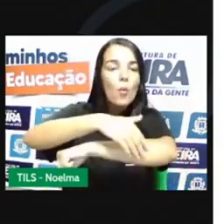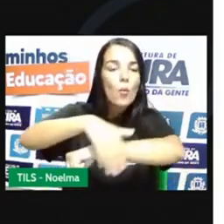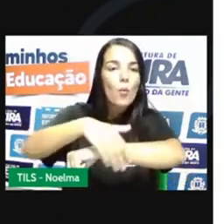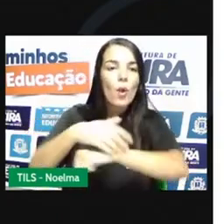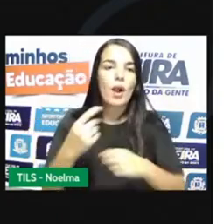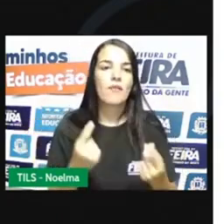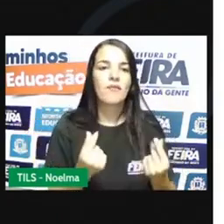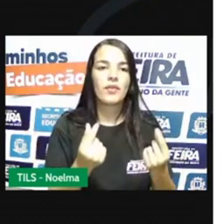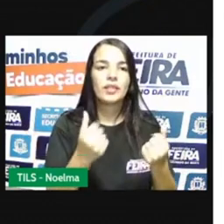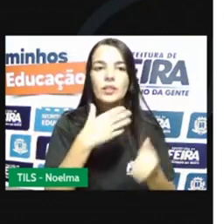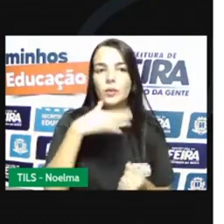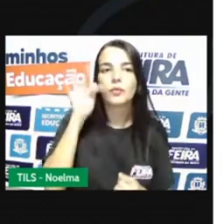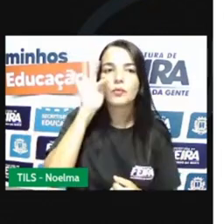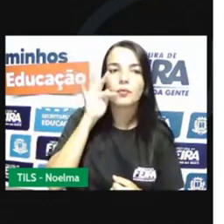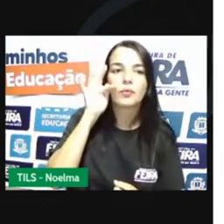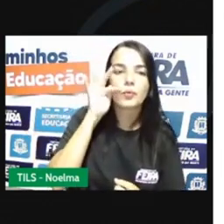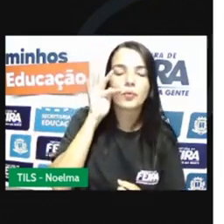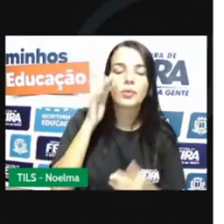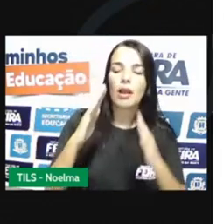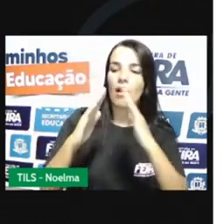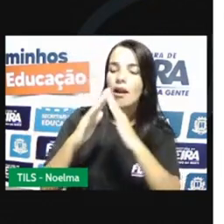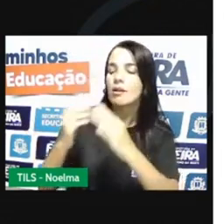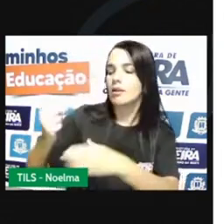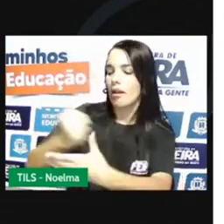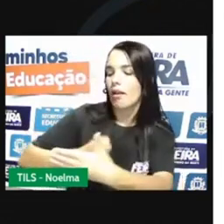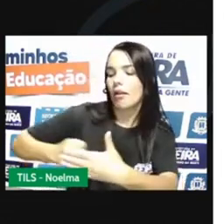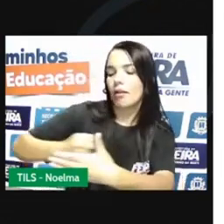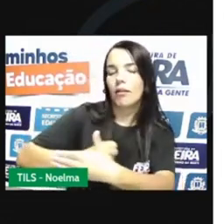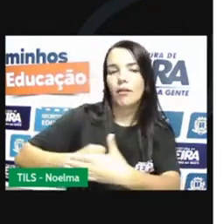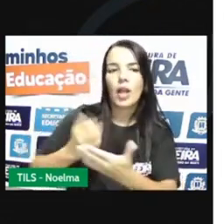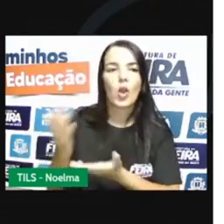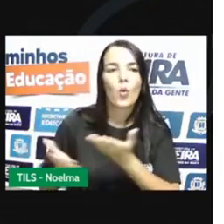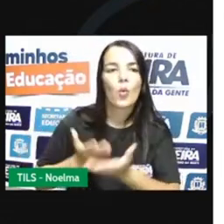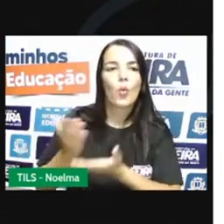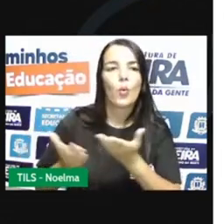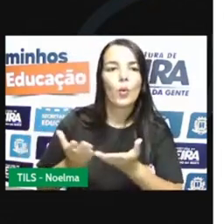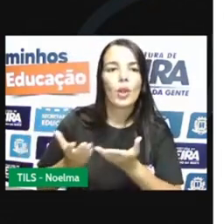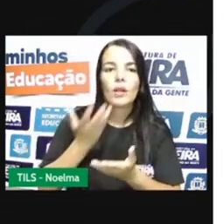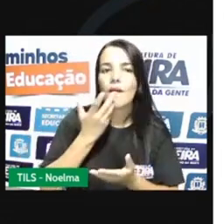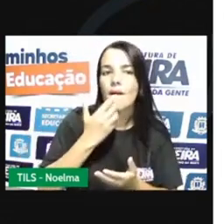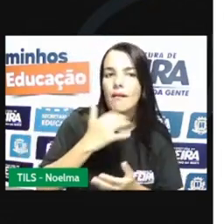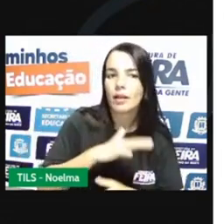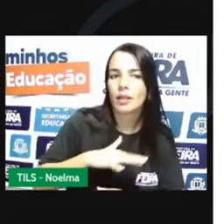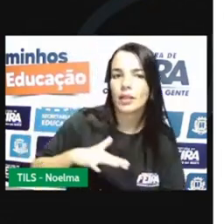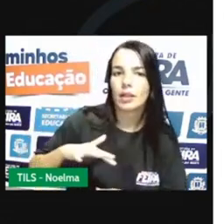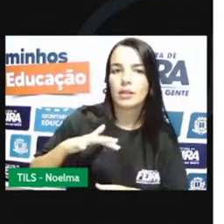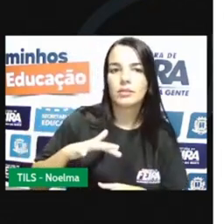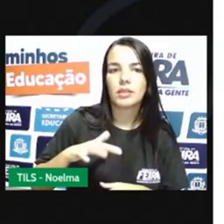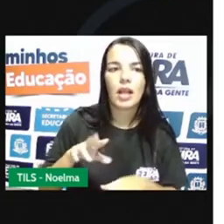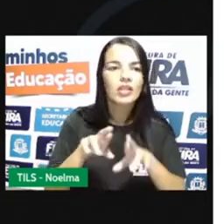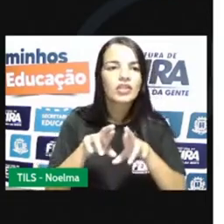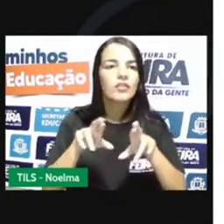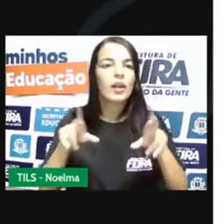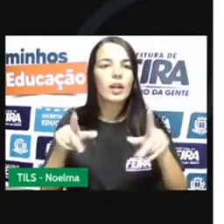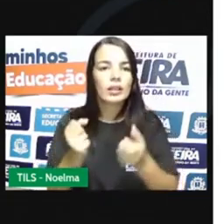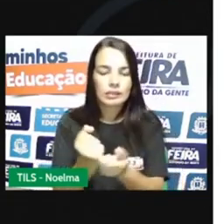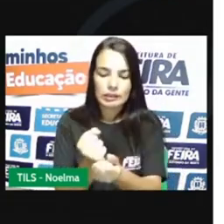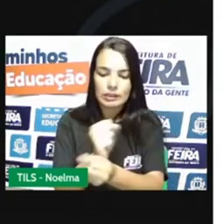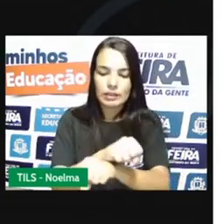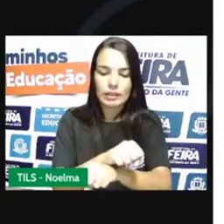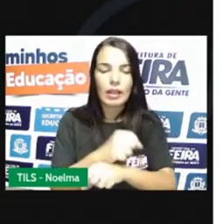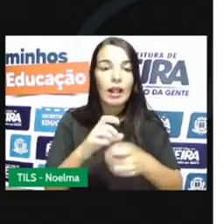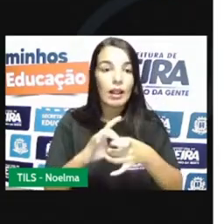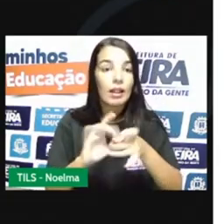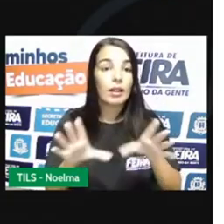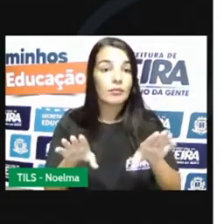e nas casas de famílias ricas cozinhando, limpando e cuidando de crianças. A diferença dos trabalhos escravos e de pessoas